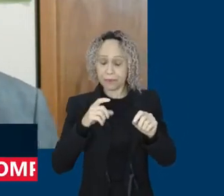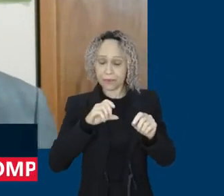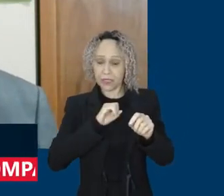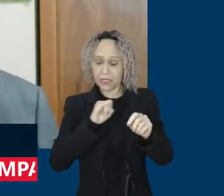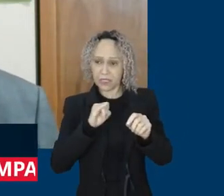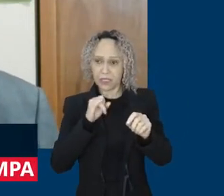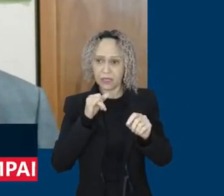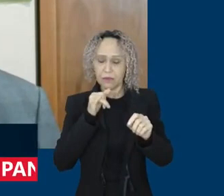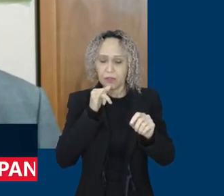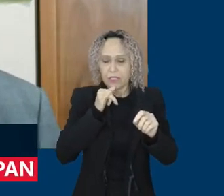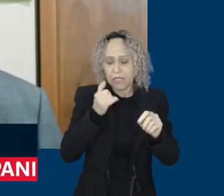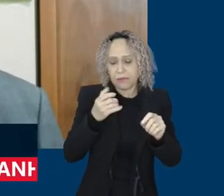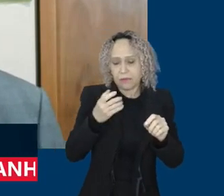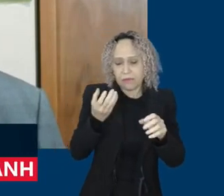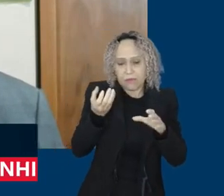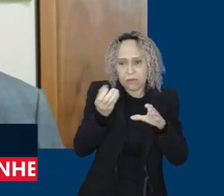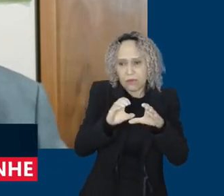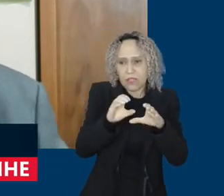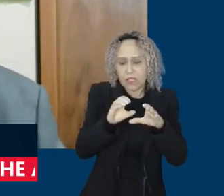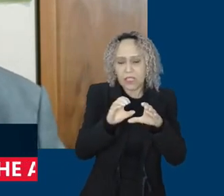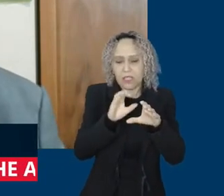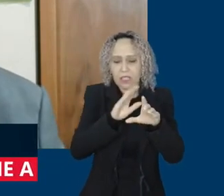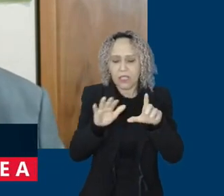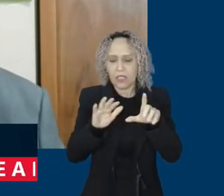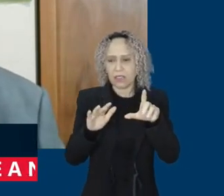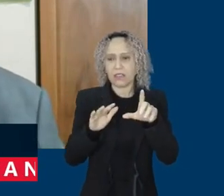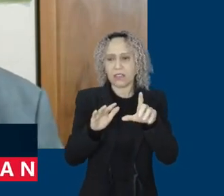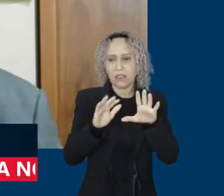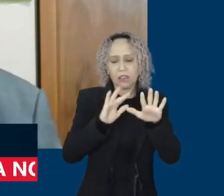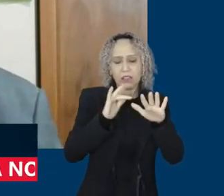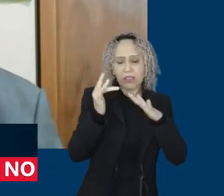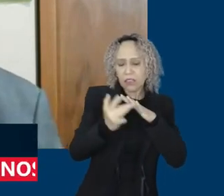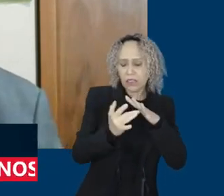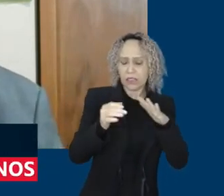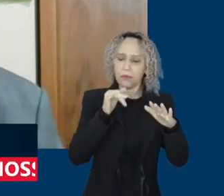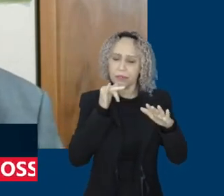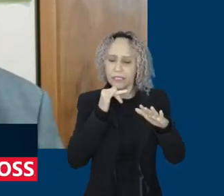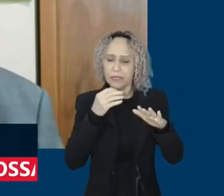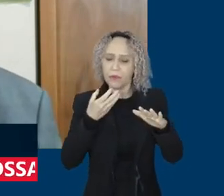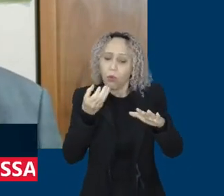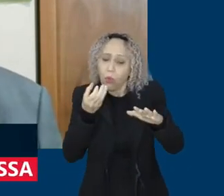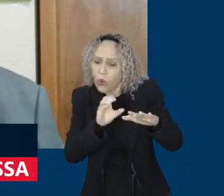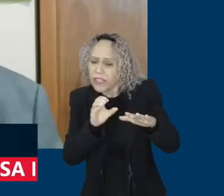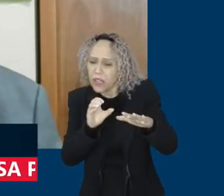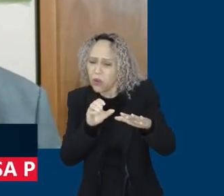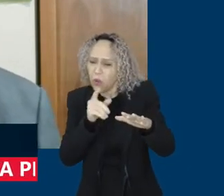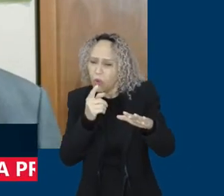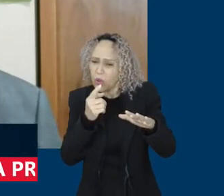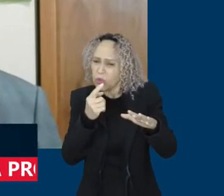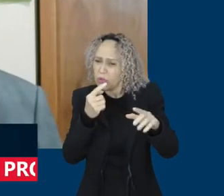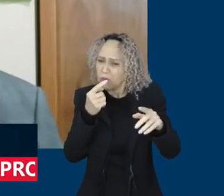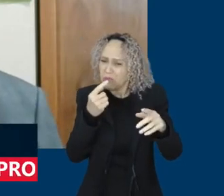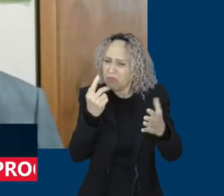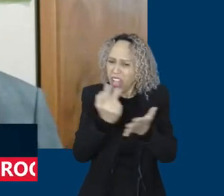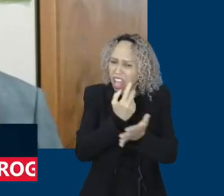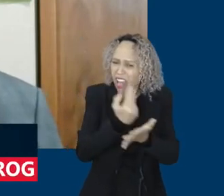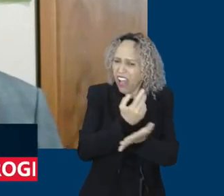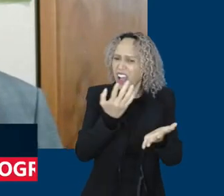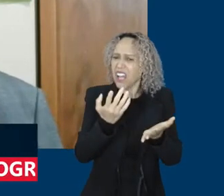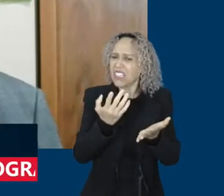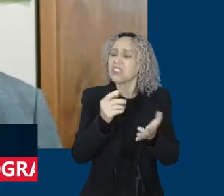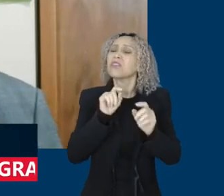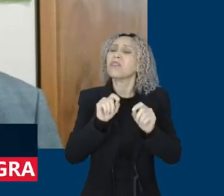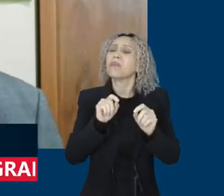condições de fazer recurso e esse recurso é julgado rápido e a gente ter o nosso